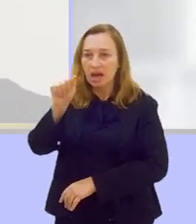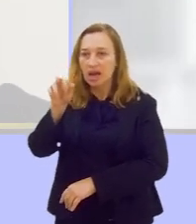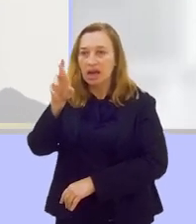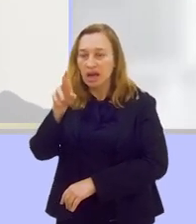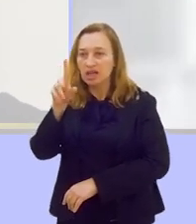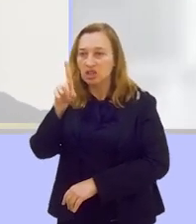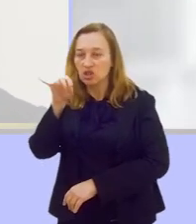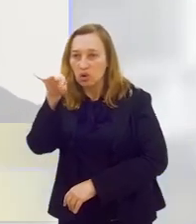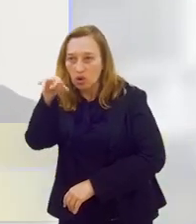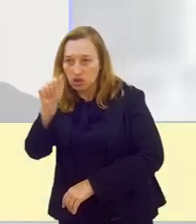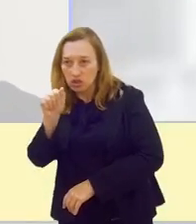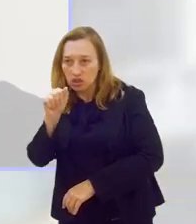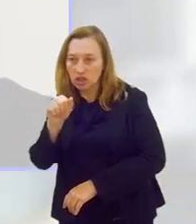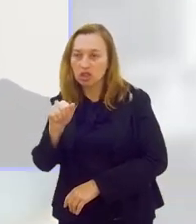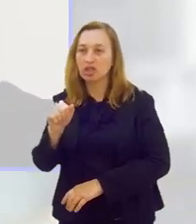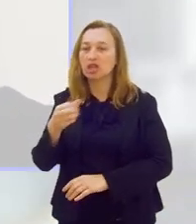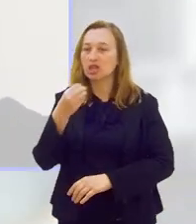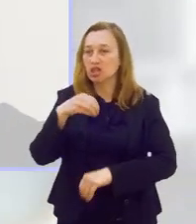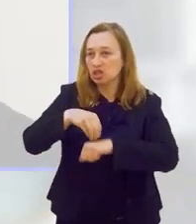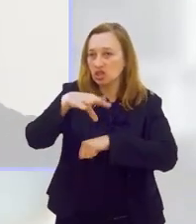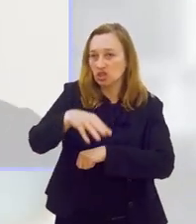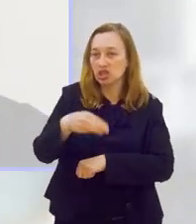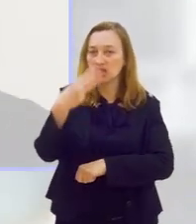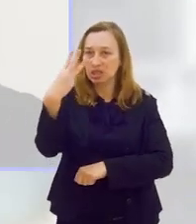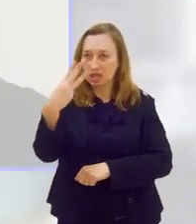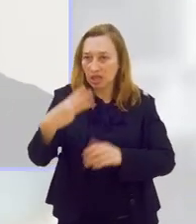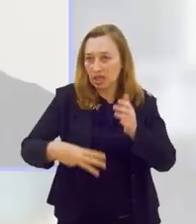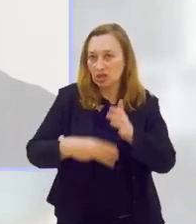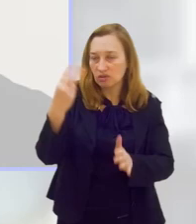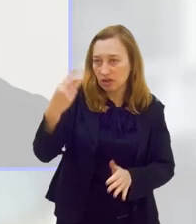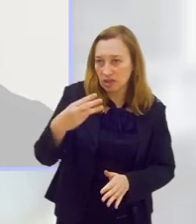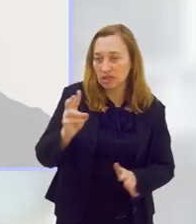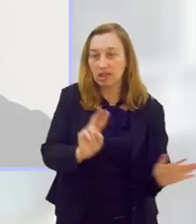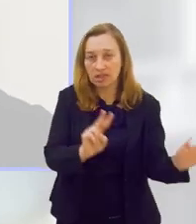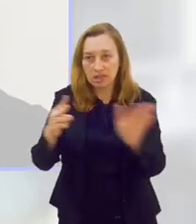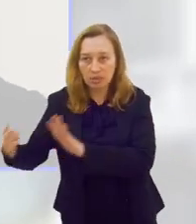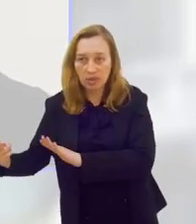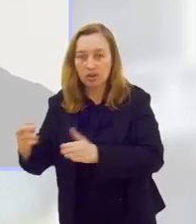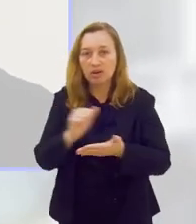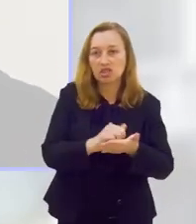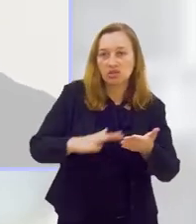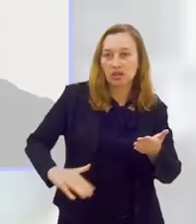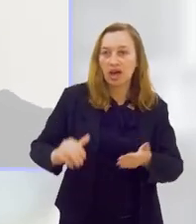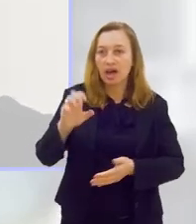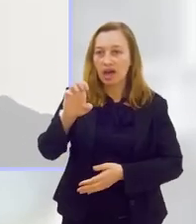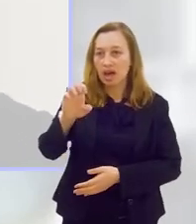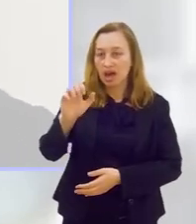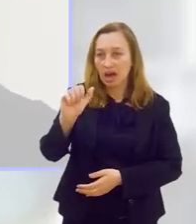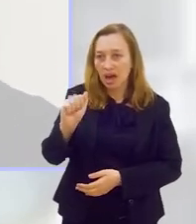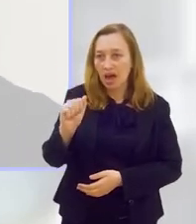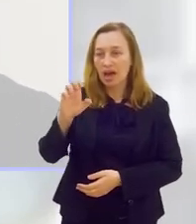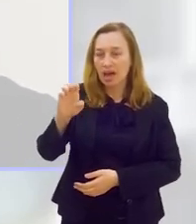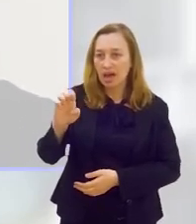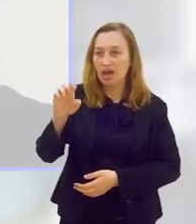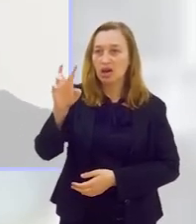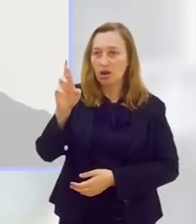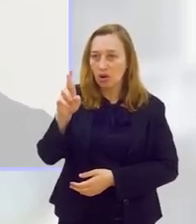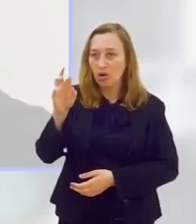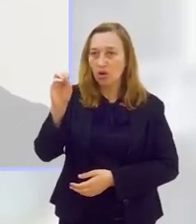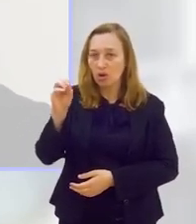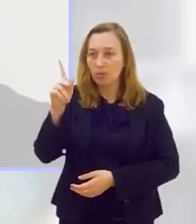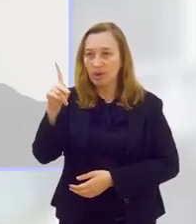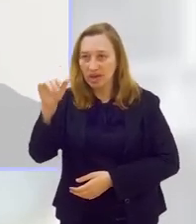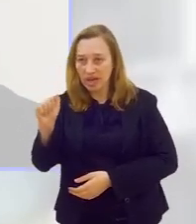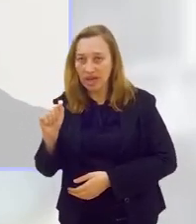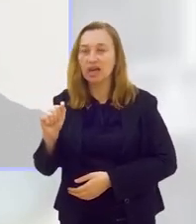aeróbica de 30 a 40 minutos. Isso para você se manter saudável, manter o